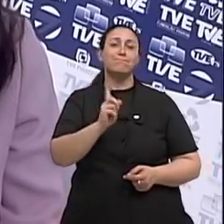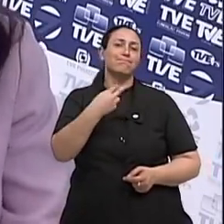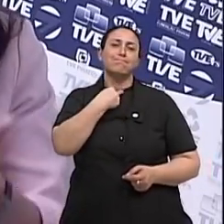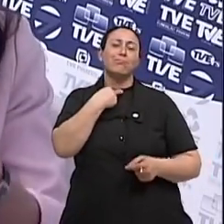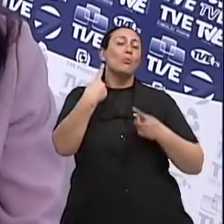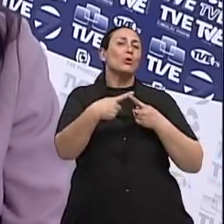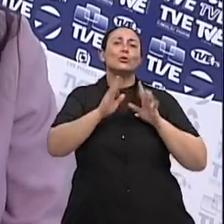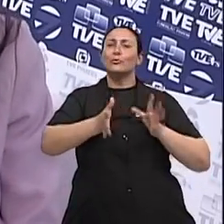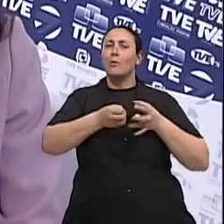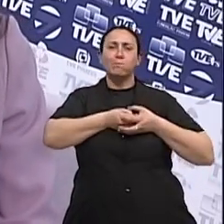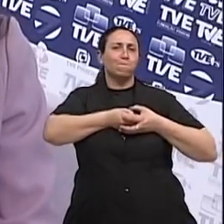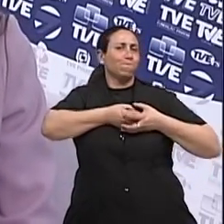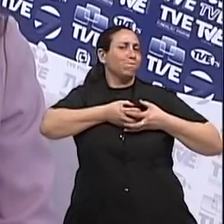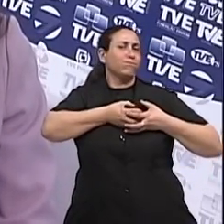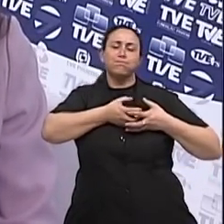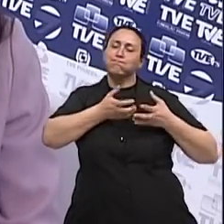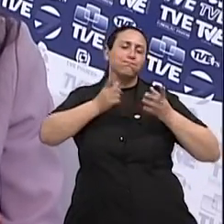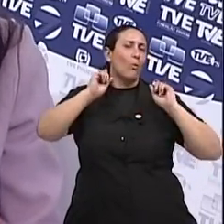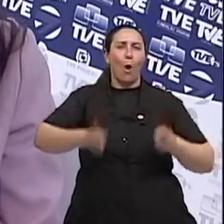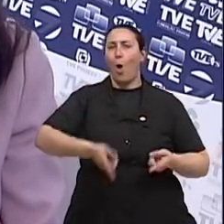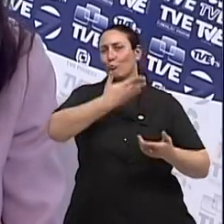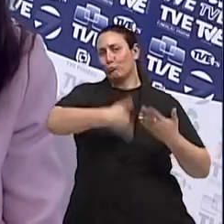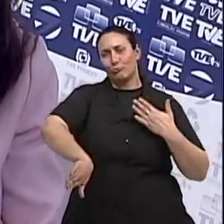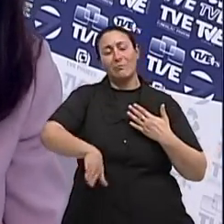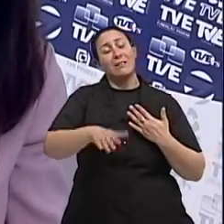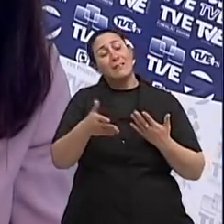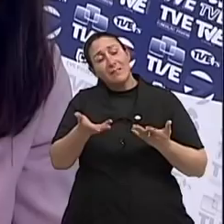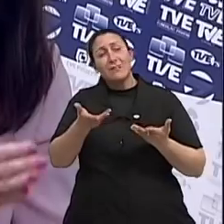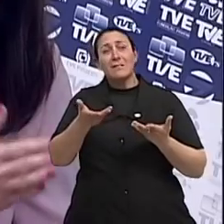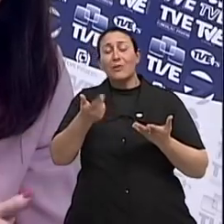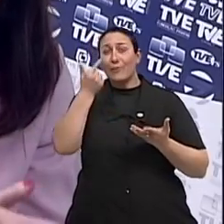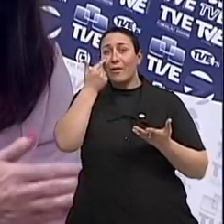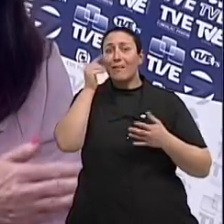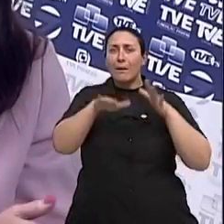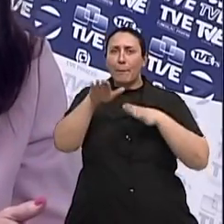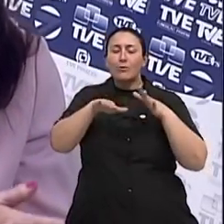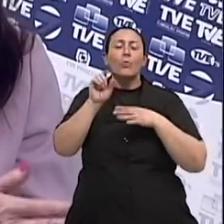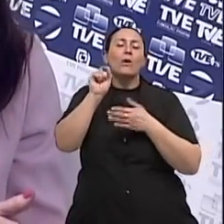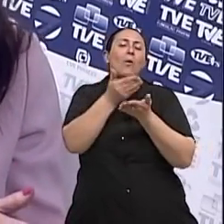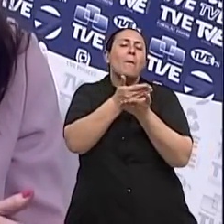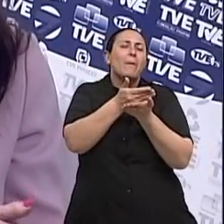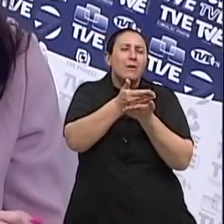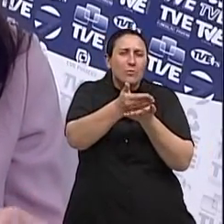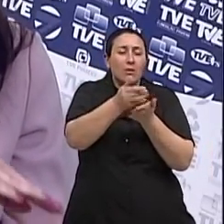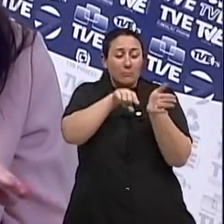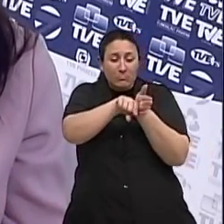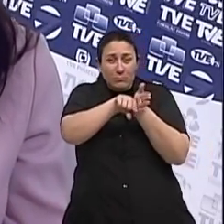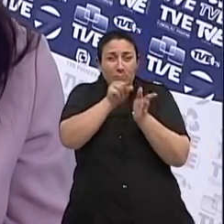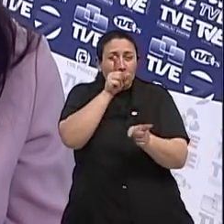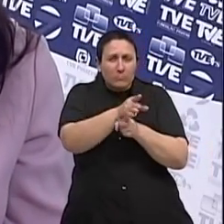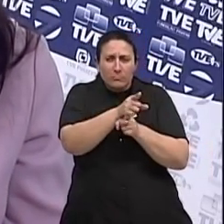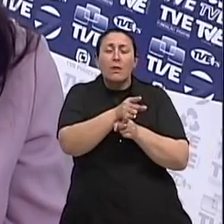grande, que mesmo assim ela teve que tirar a mama. Então, assim, o tamanho do caroço inicial ao diagnóstico